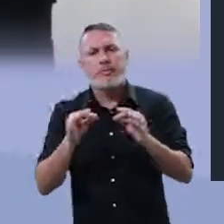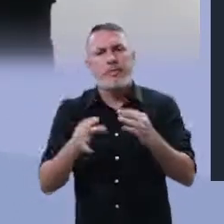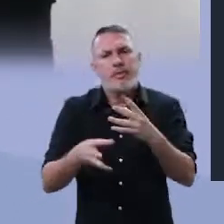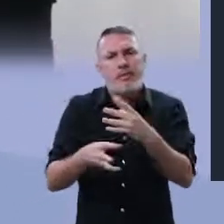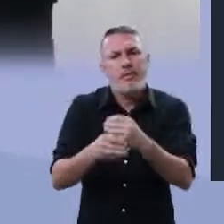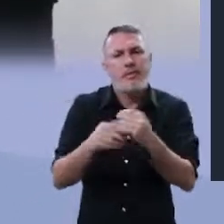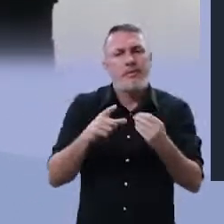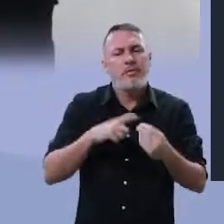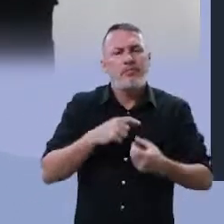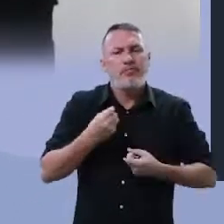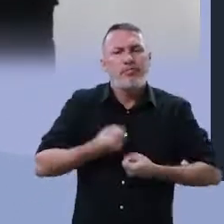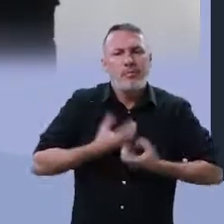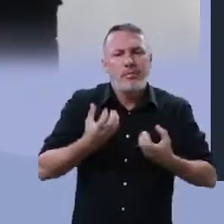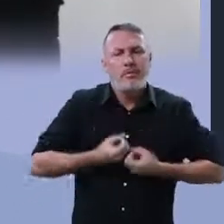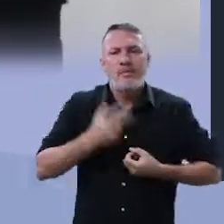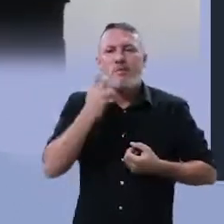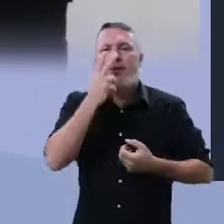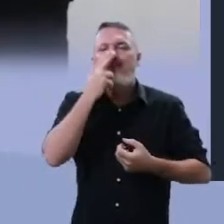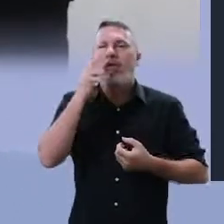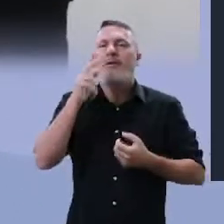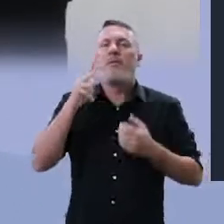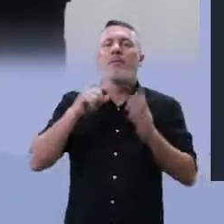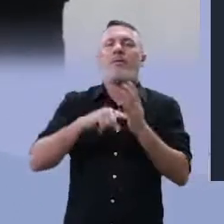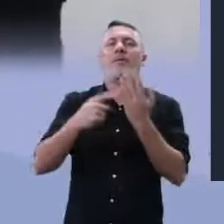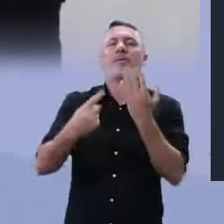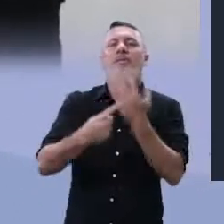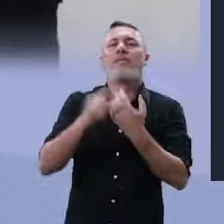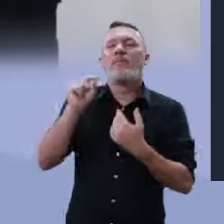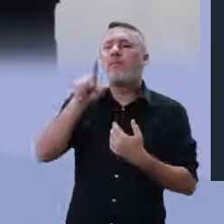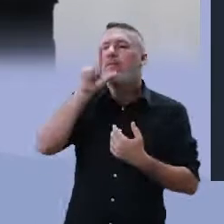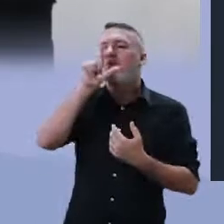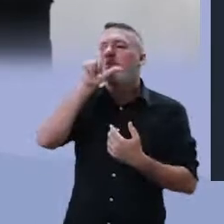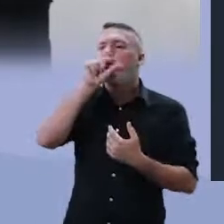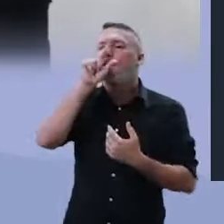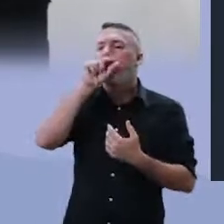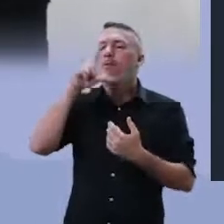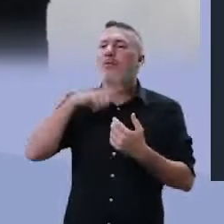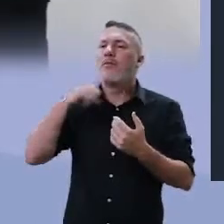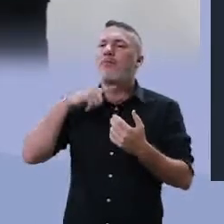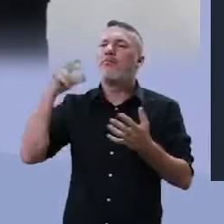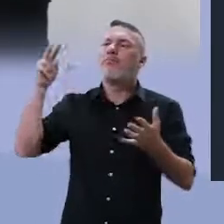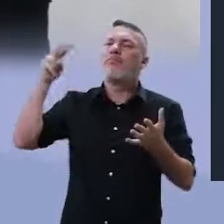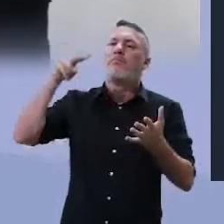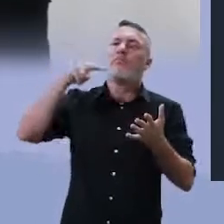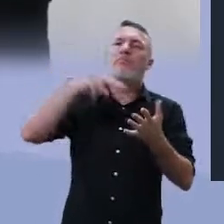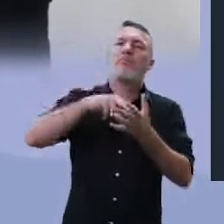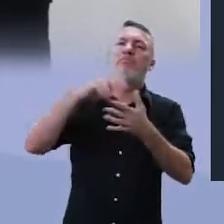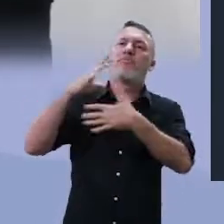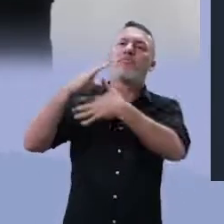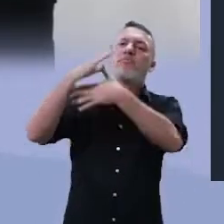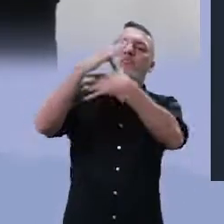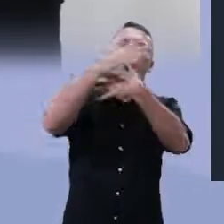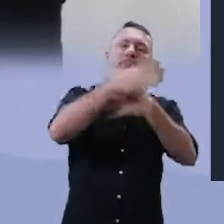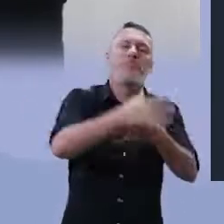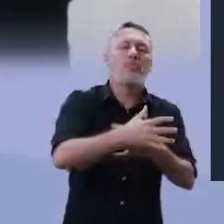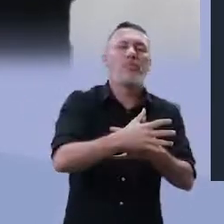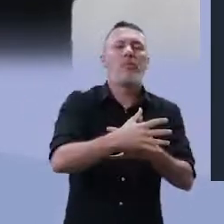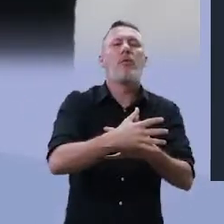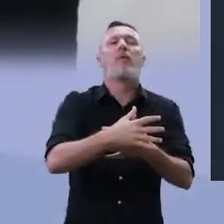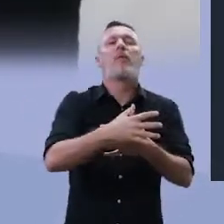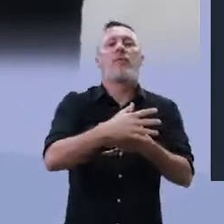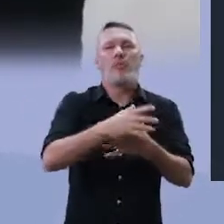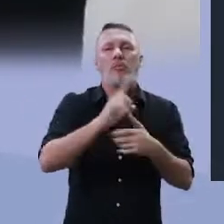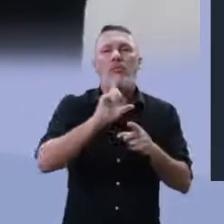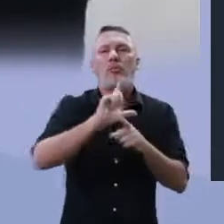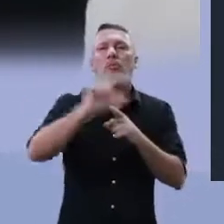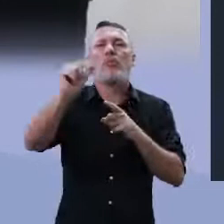poema, numa estrofe, os pássaros pousam e delicadamente no livro em que você lê. Eles